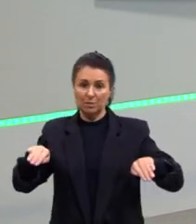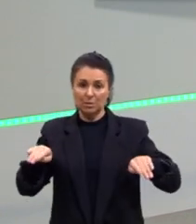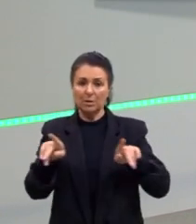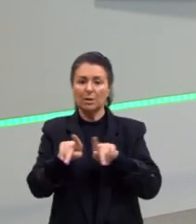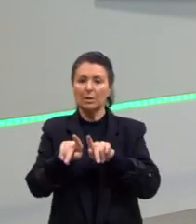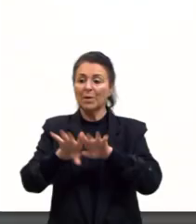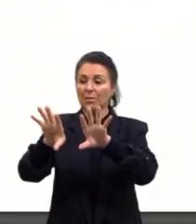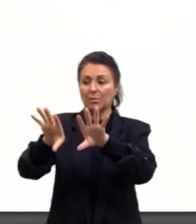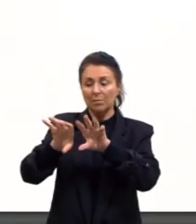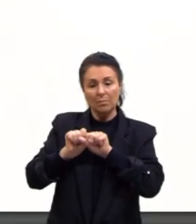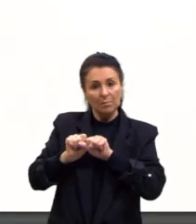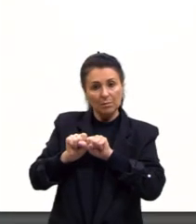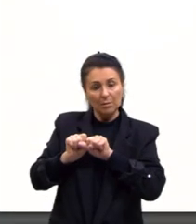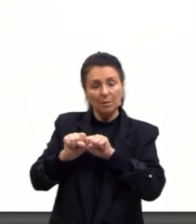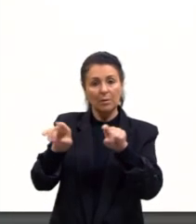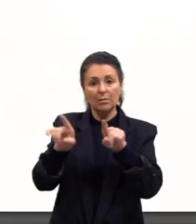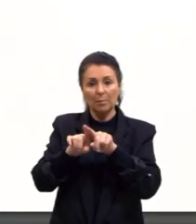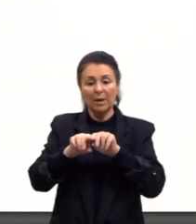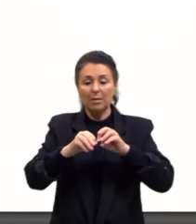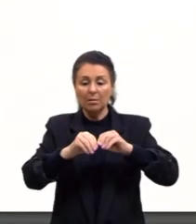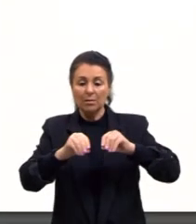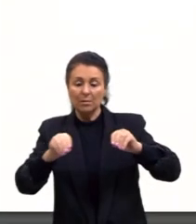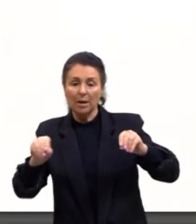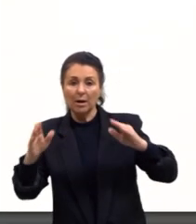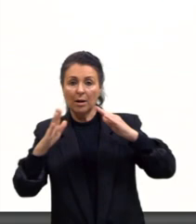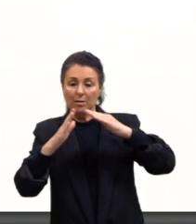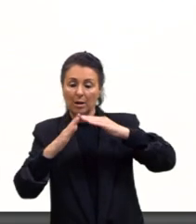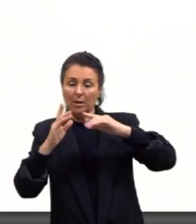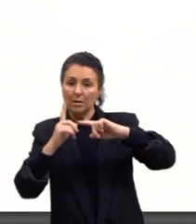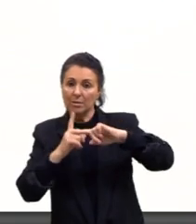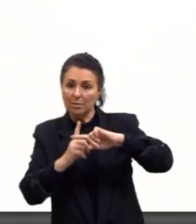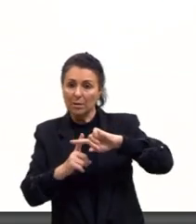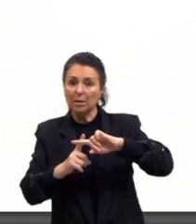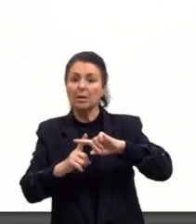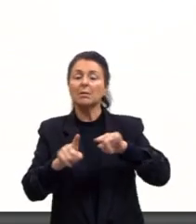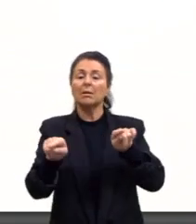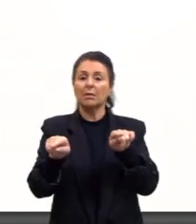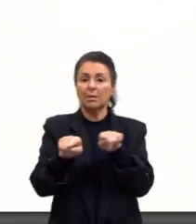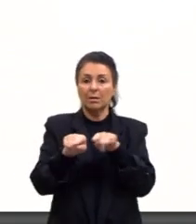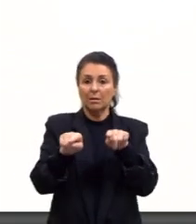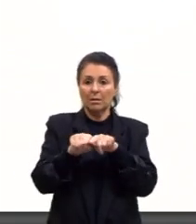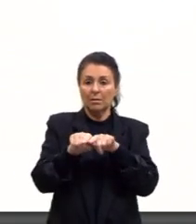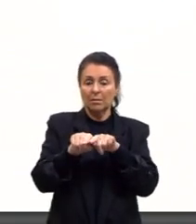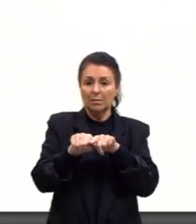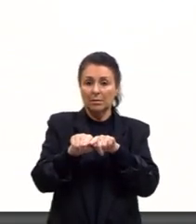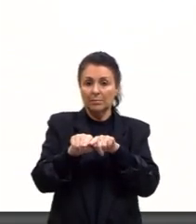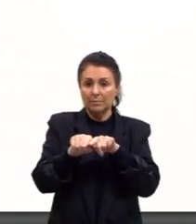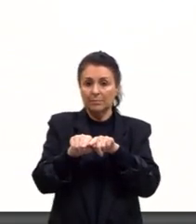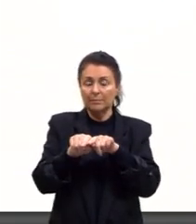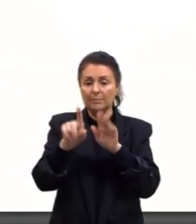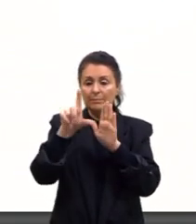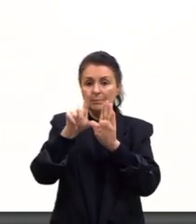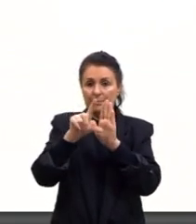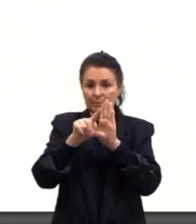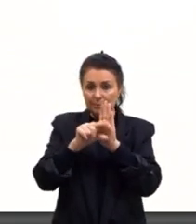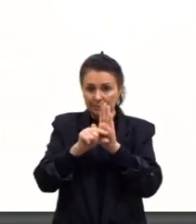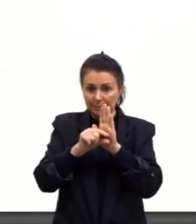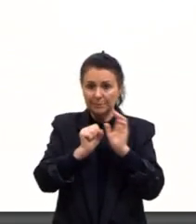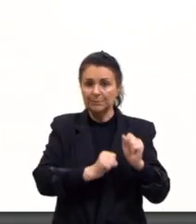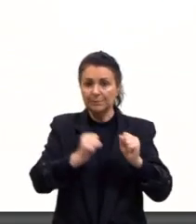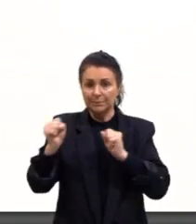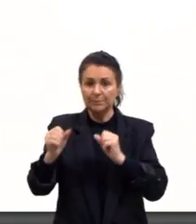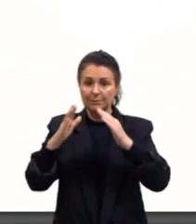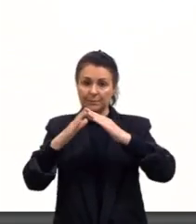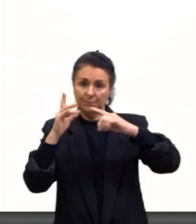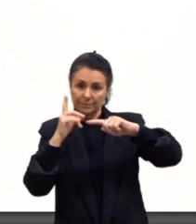de parte das posses, das terras, da igreja. Então, ela também diminui um pouco esse poder da igreja, que era